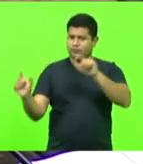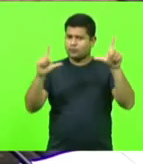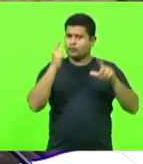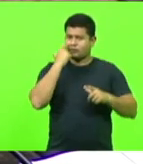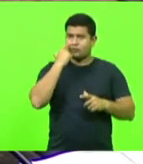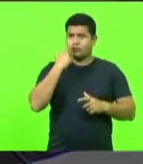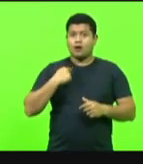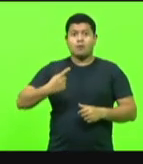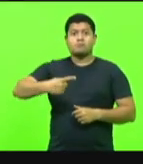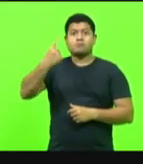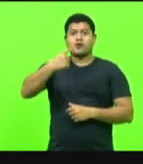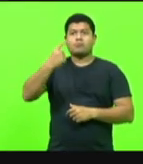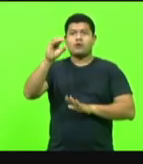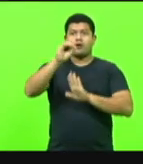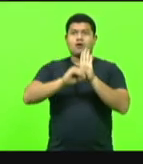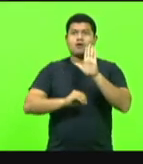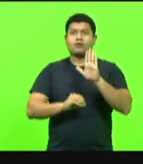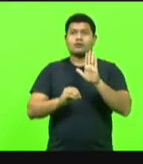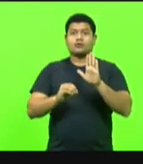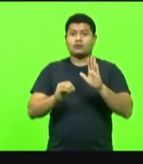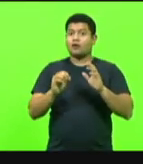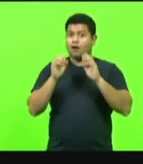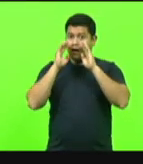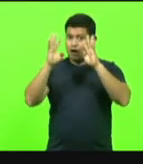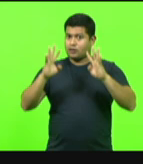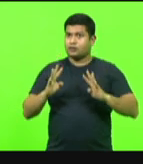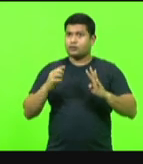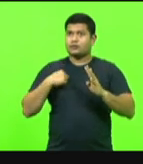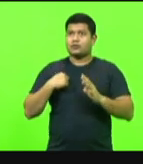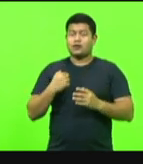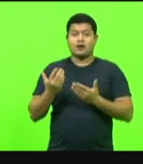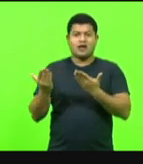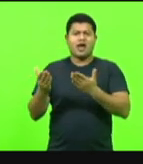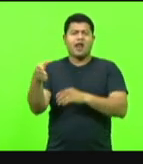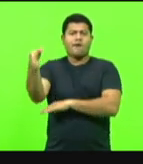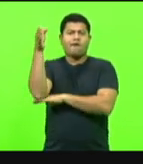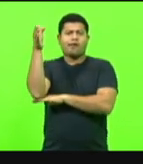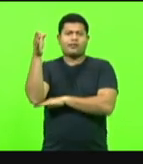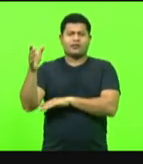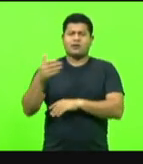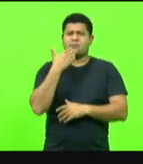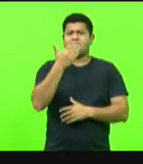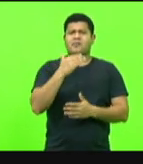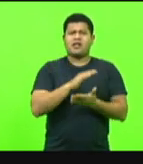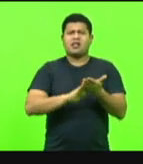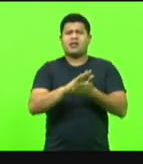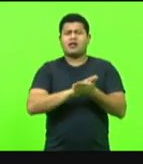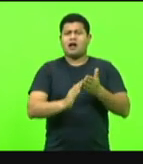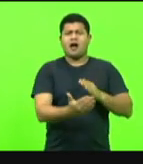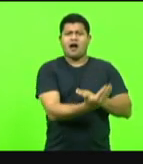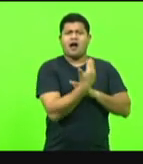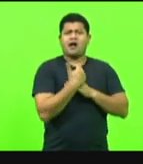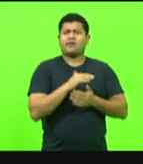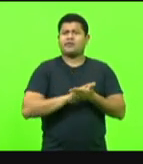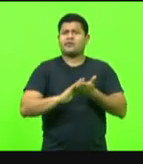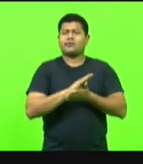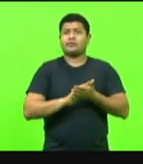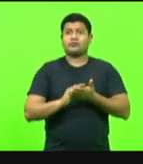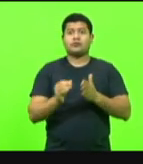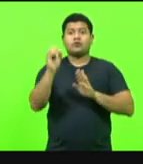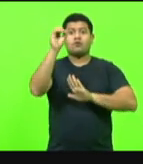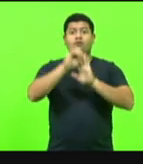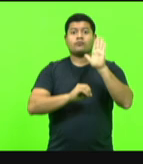primeiro ofício, atenção, o hotel que não pedia nada, que falam que não precisam de nada, está aqui um ofício